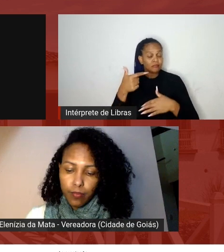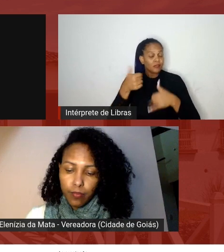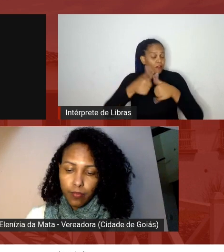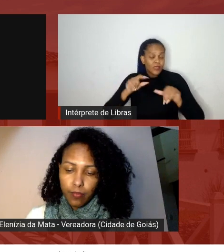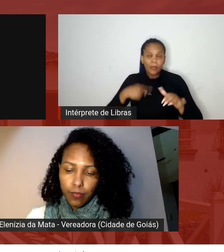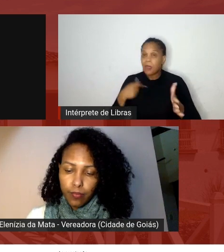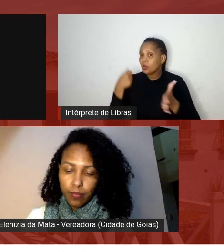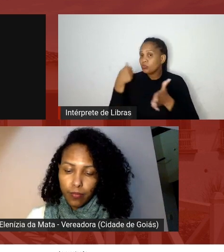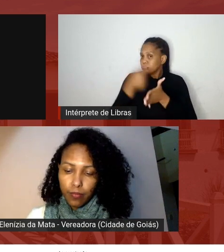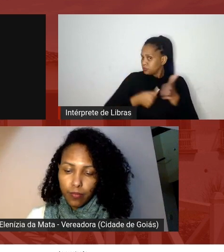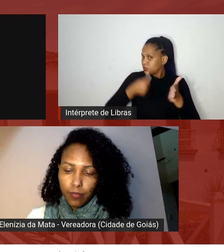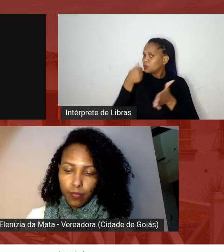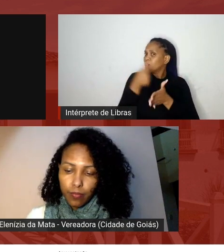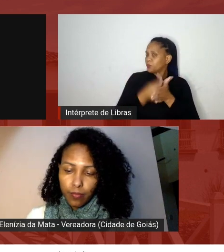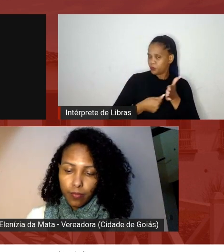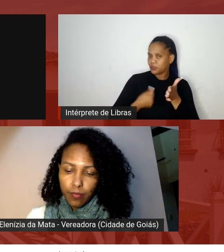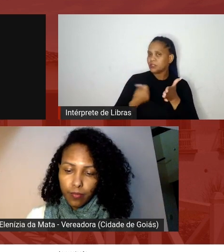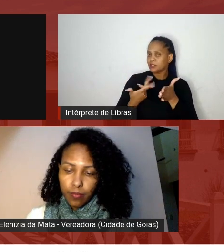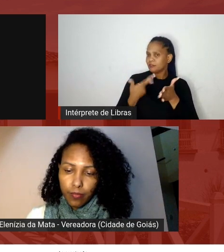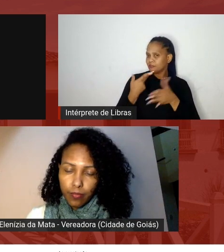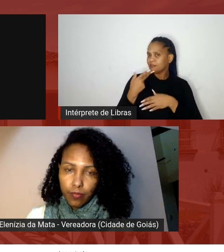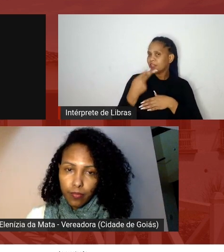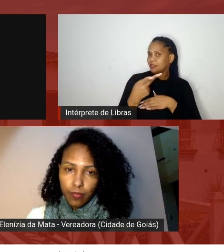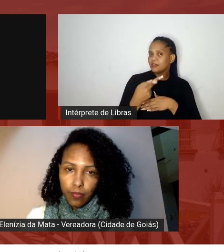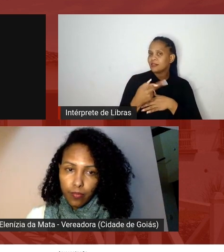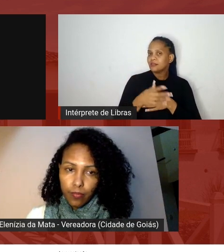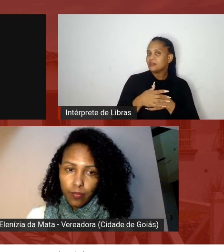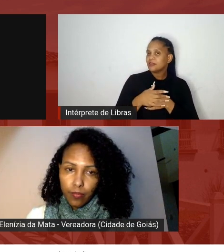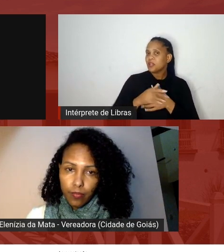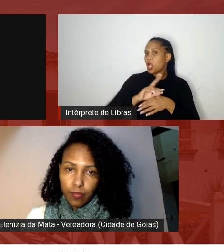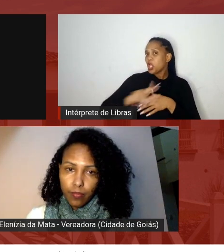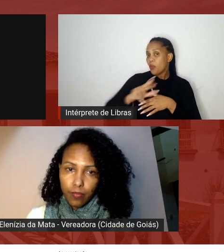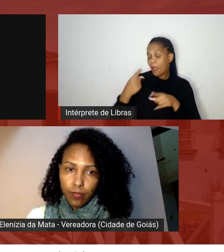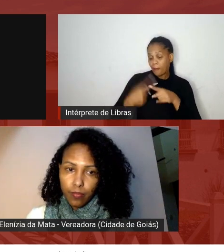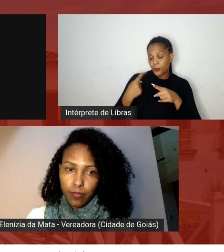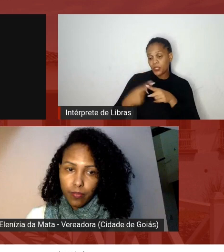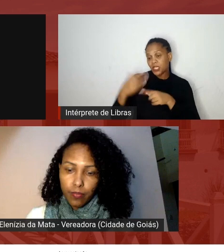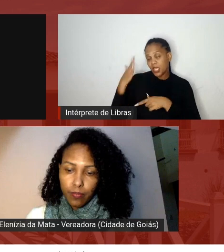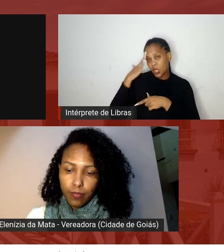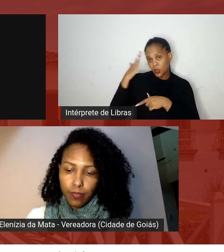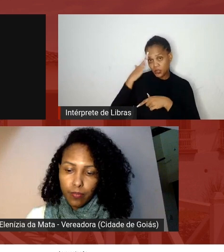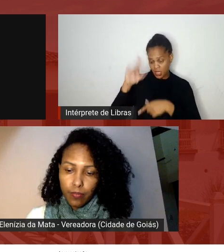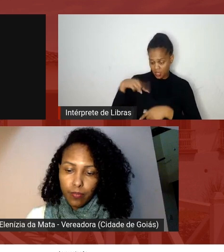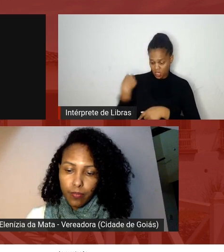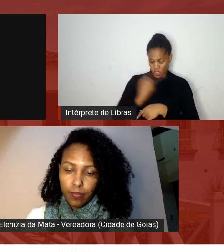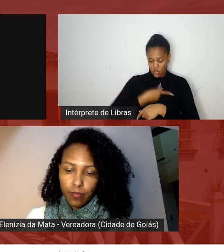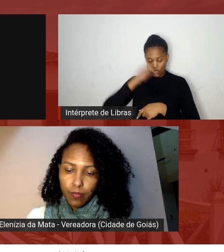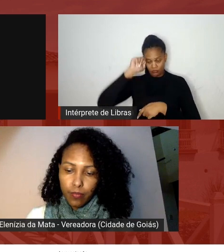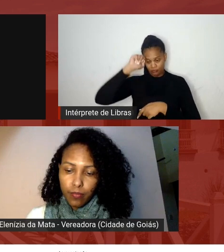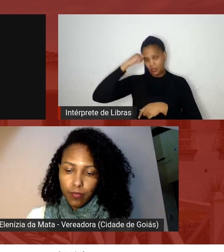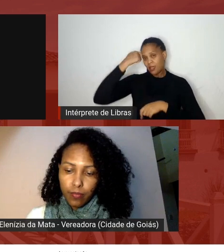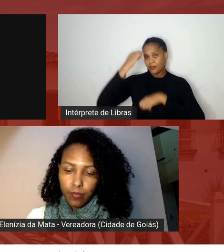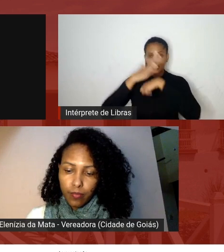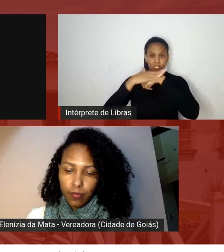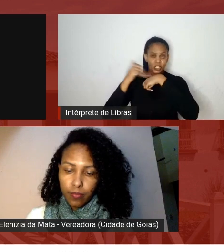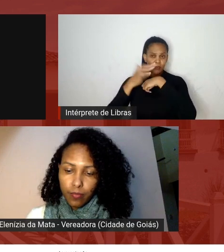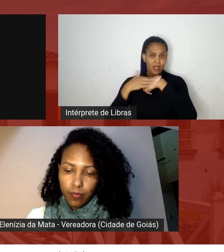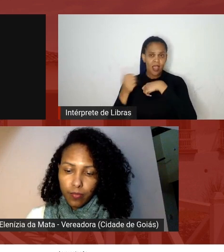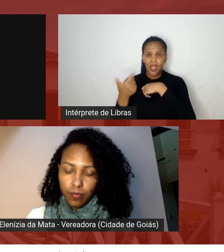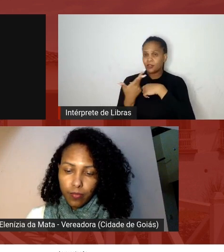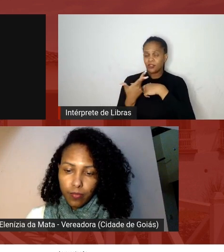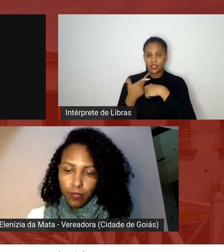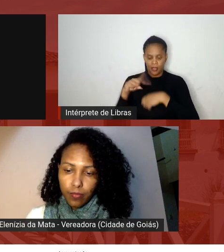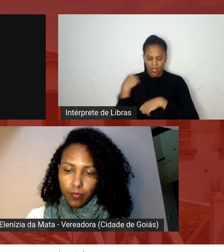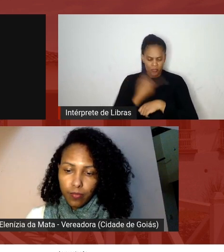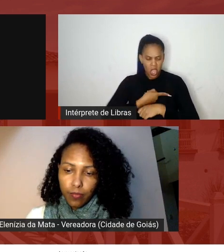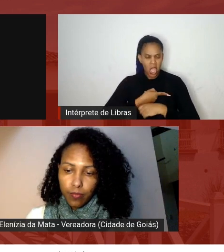minha não é porque sempre nós pretos somos chamados de eles são brigões eles são